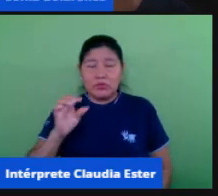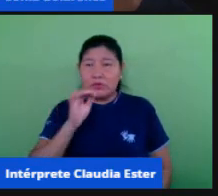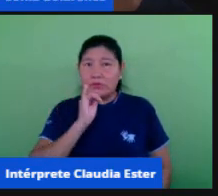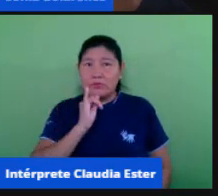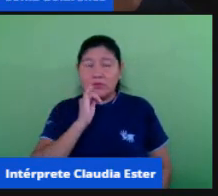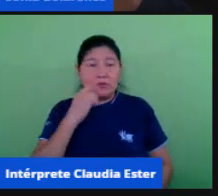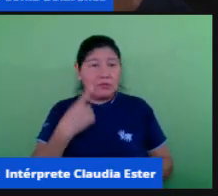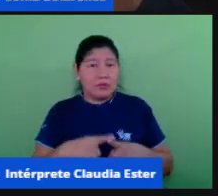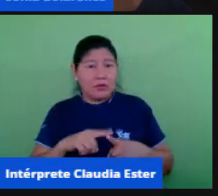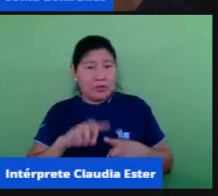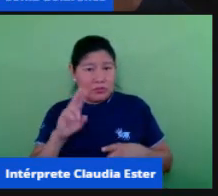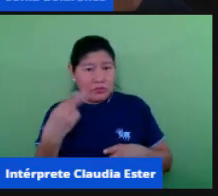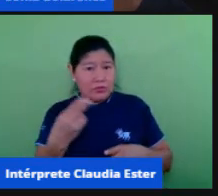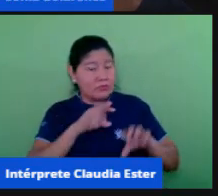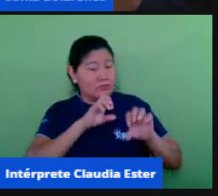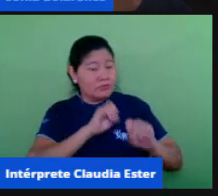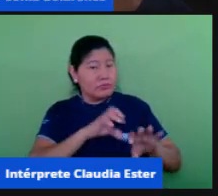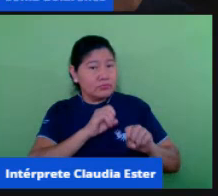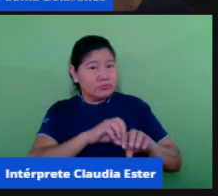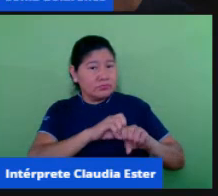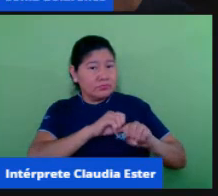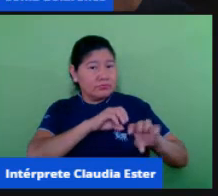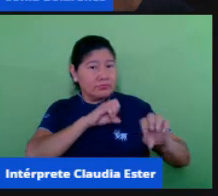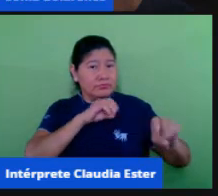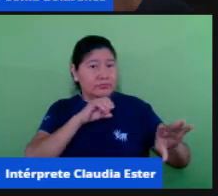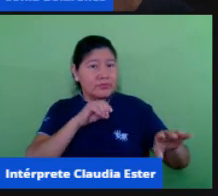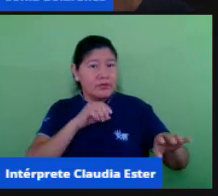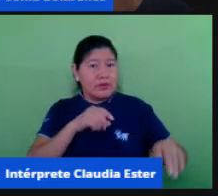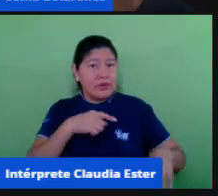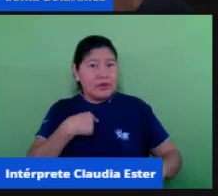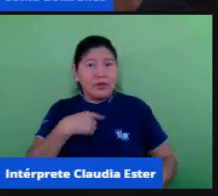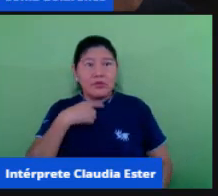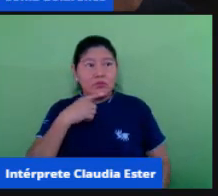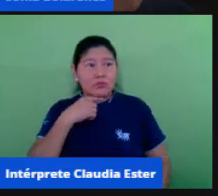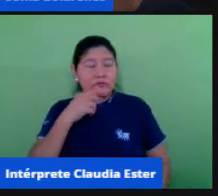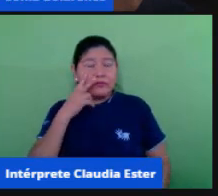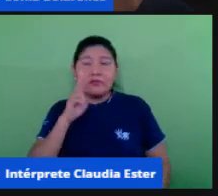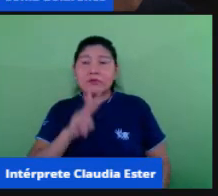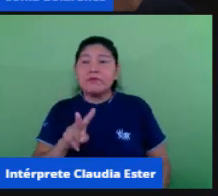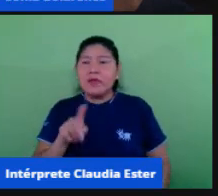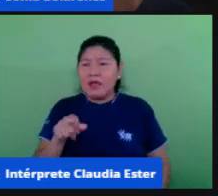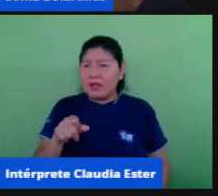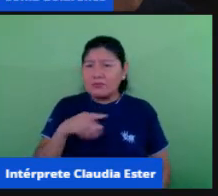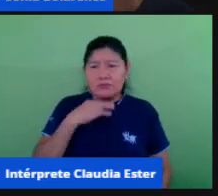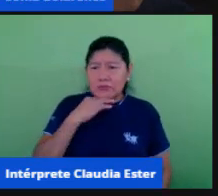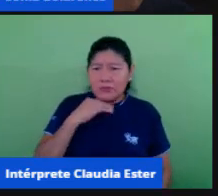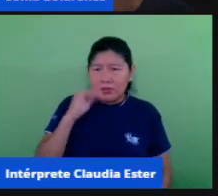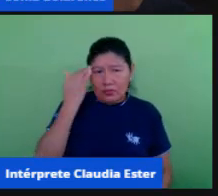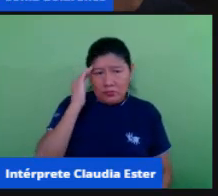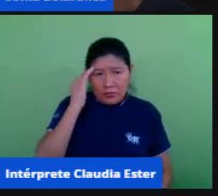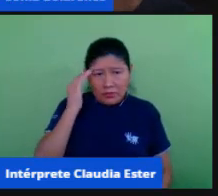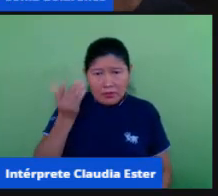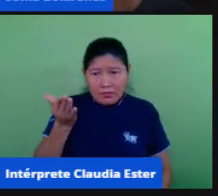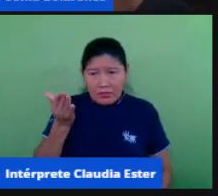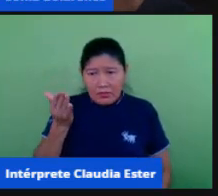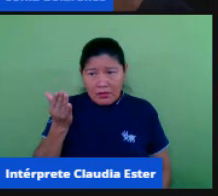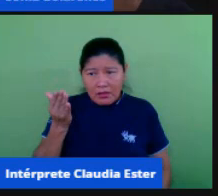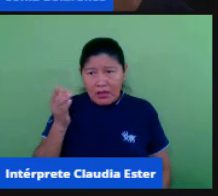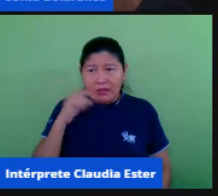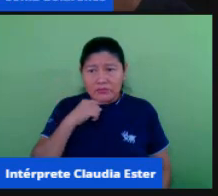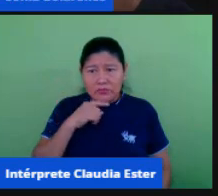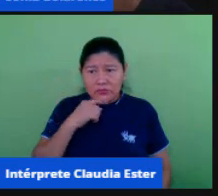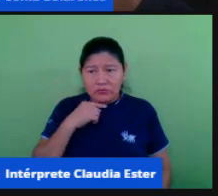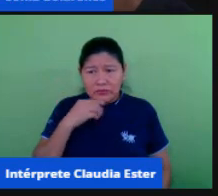então eu não consigo ver a dificuldade daquele aluno como no ensino presencial mas é imprescindível a